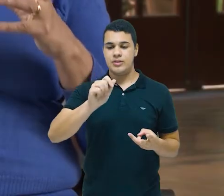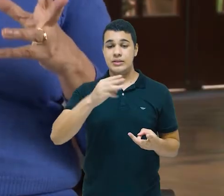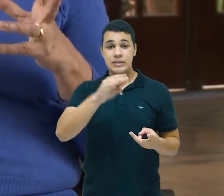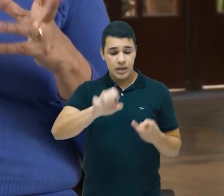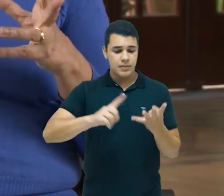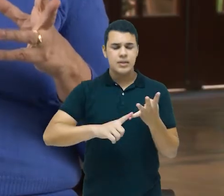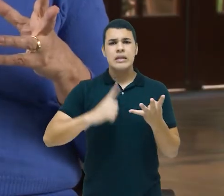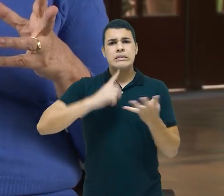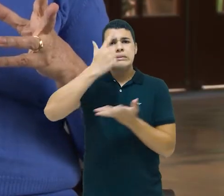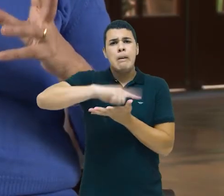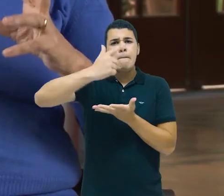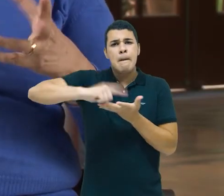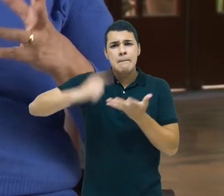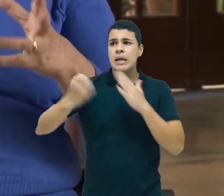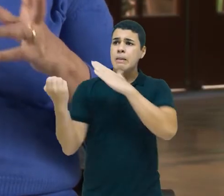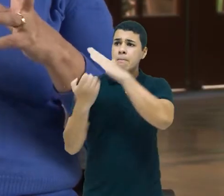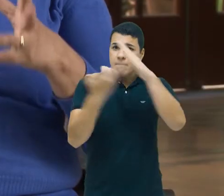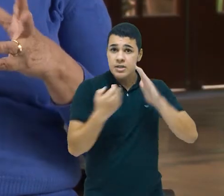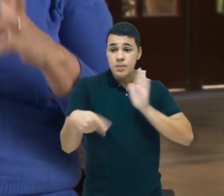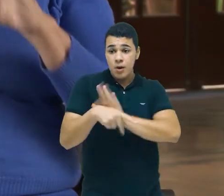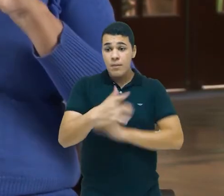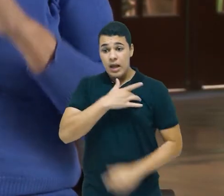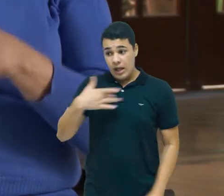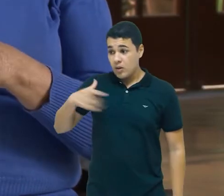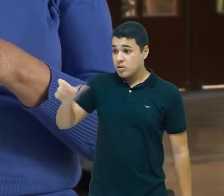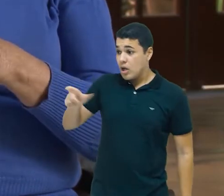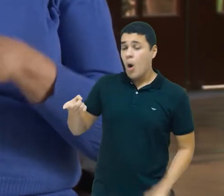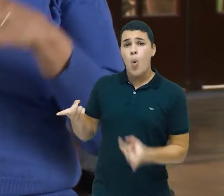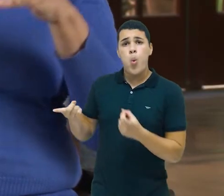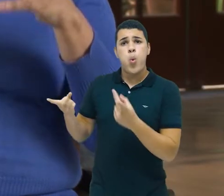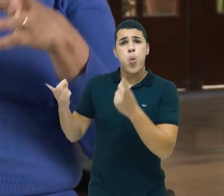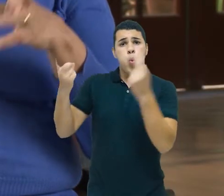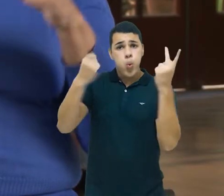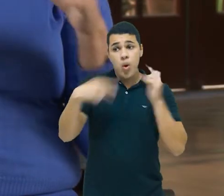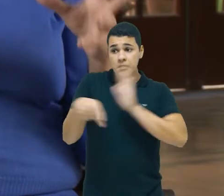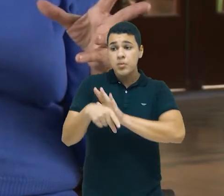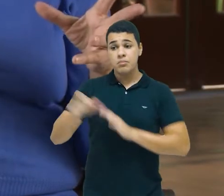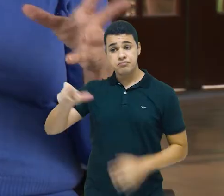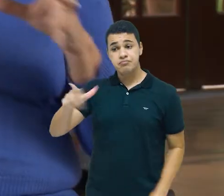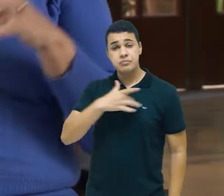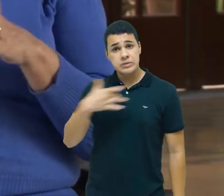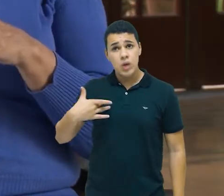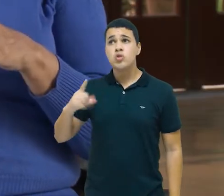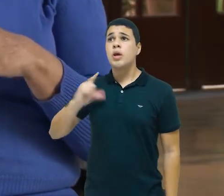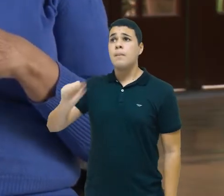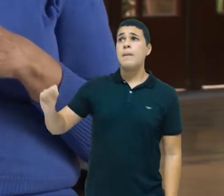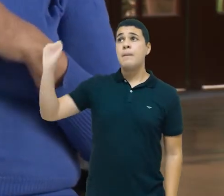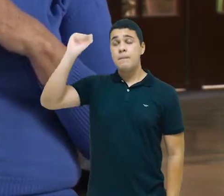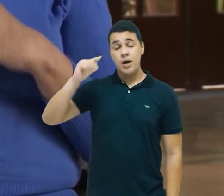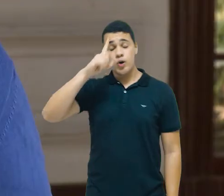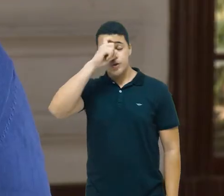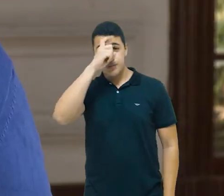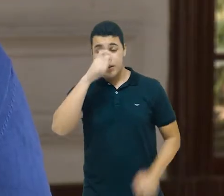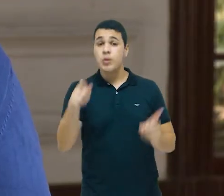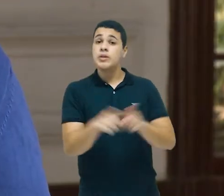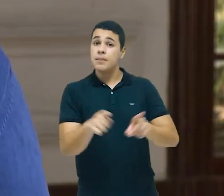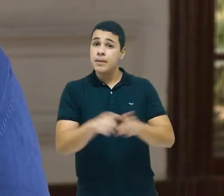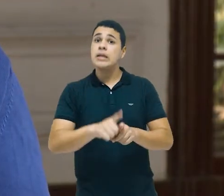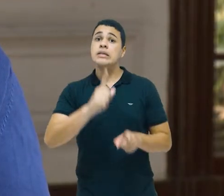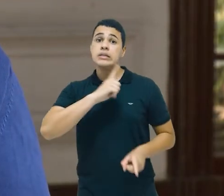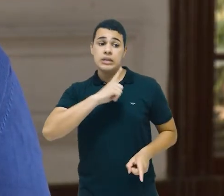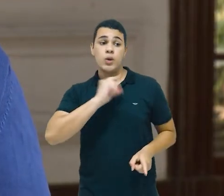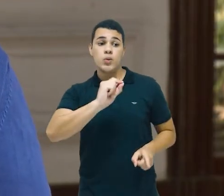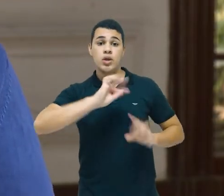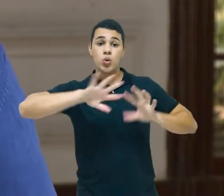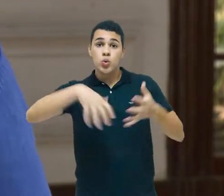grandes grupos econômicos que atuam na área de planos de saúde e hospitais. E temos também os grandes